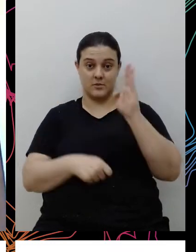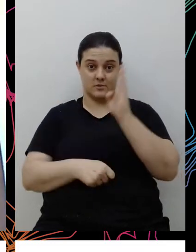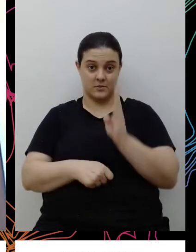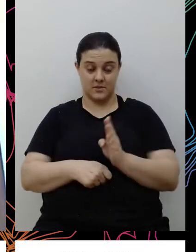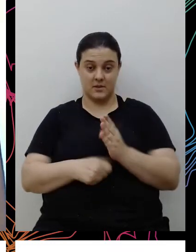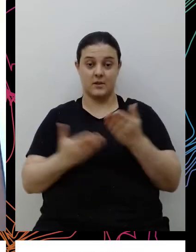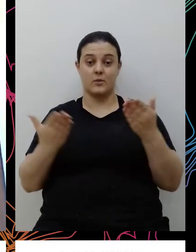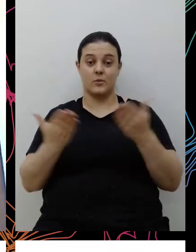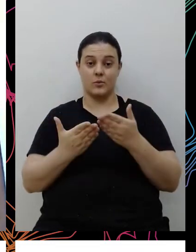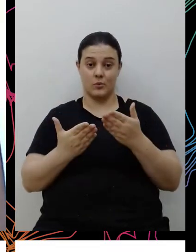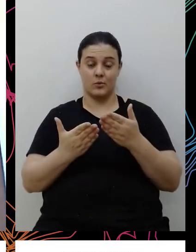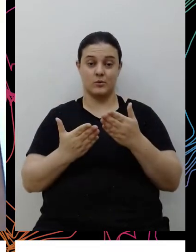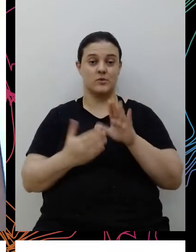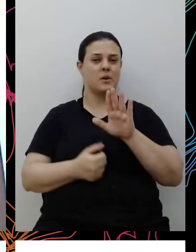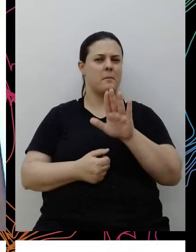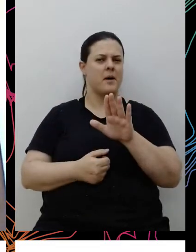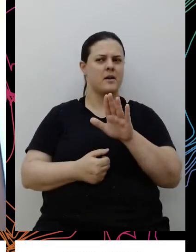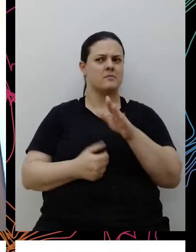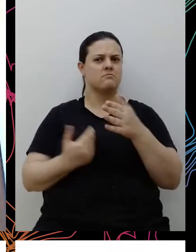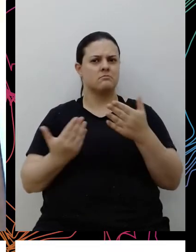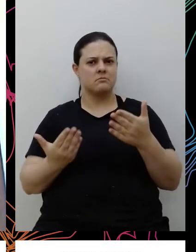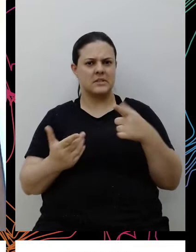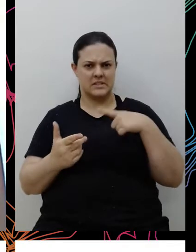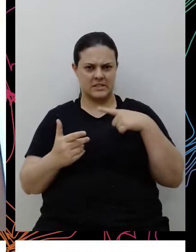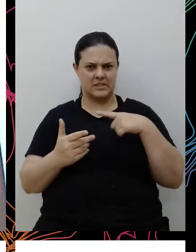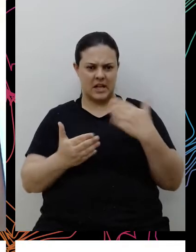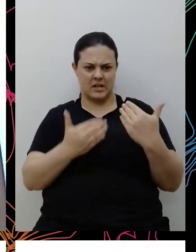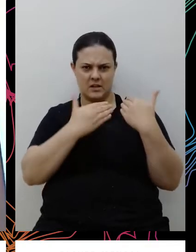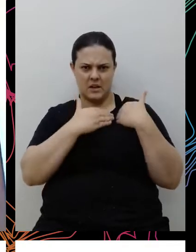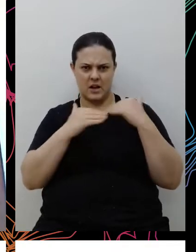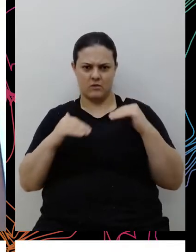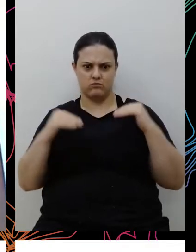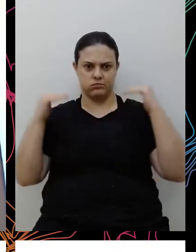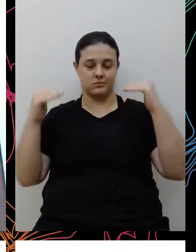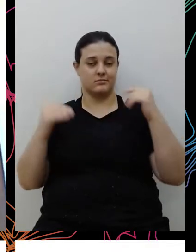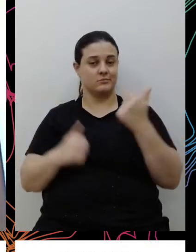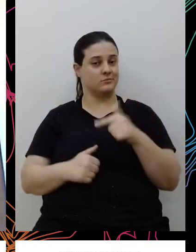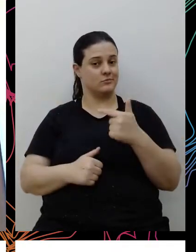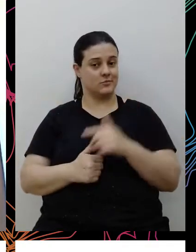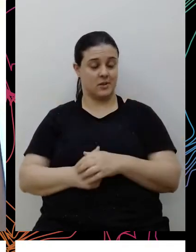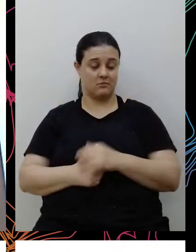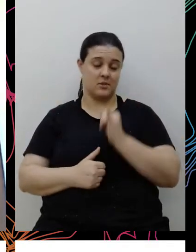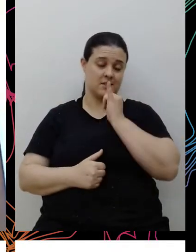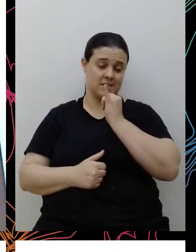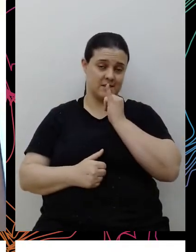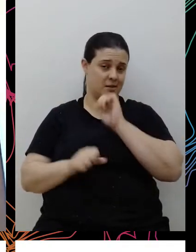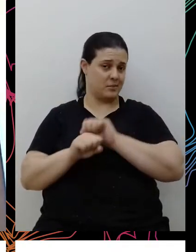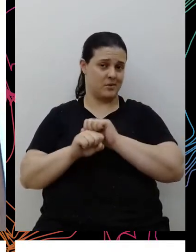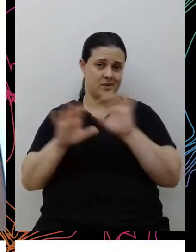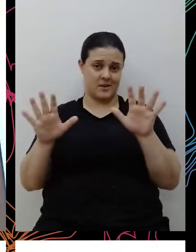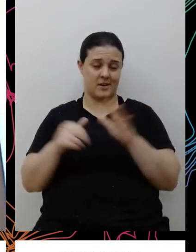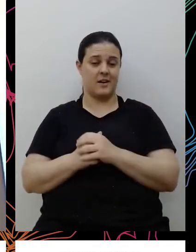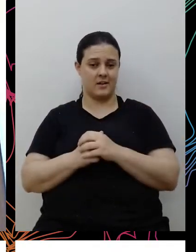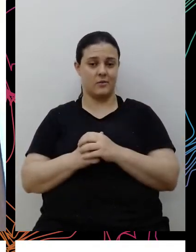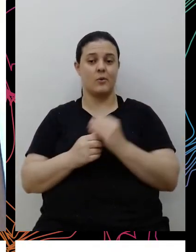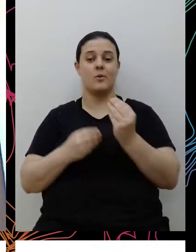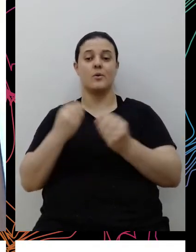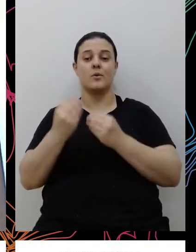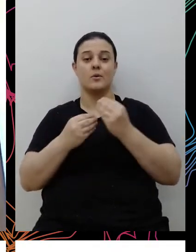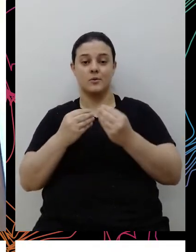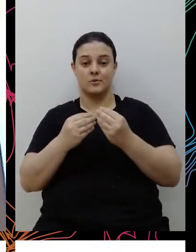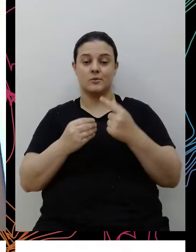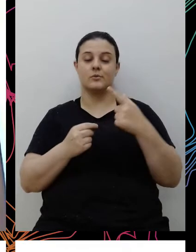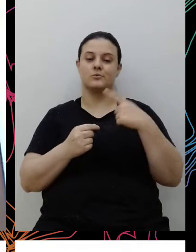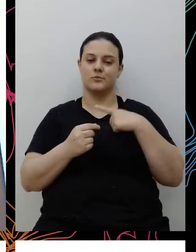mas não estamos aí em cargos de alta liderança, né? E isso é um exemplo claro, né? De como a questão do racismo